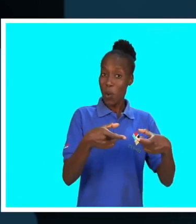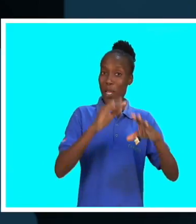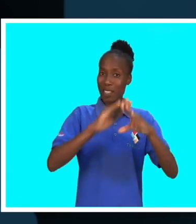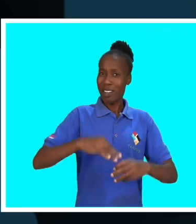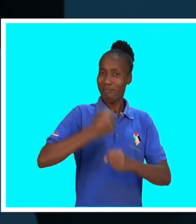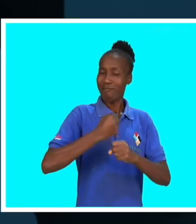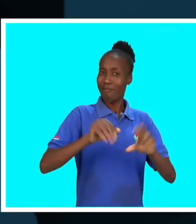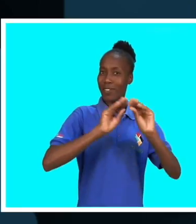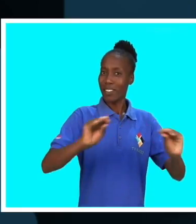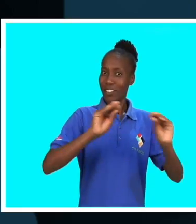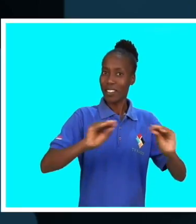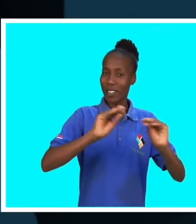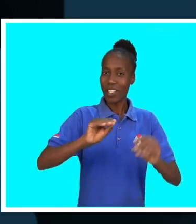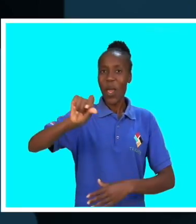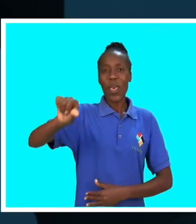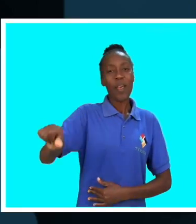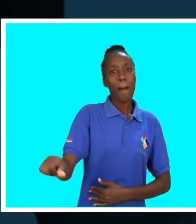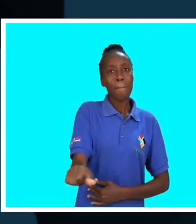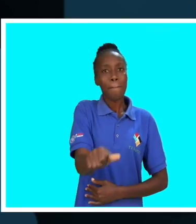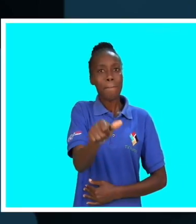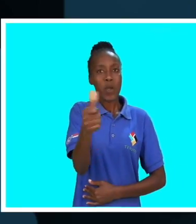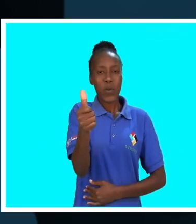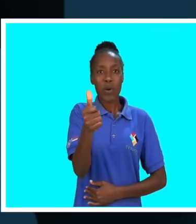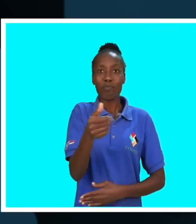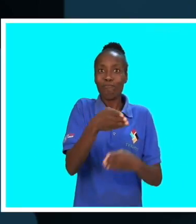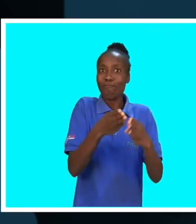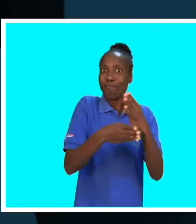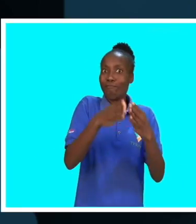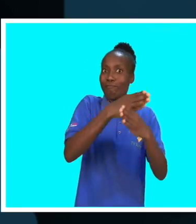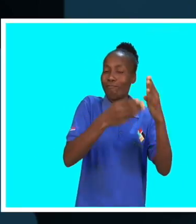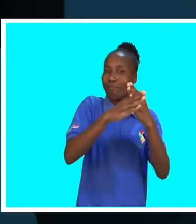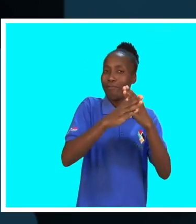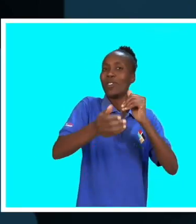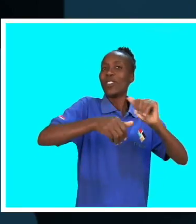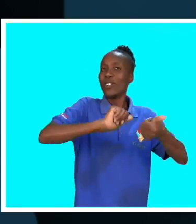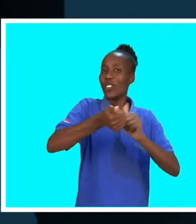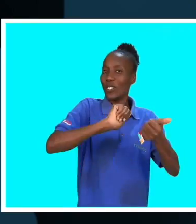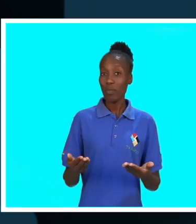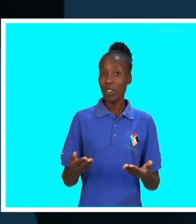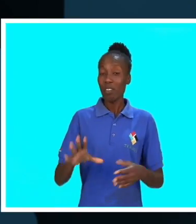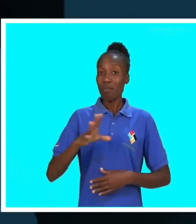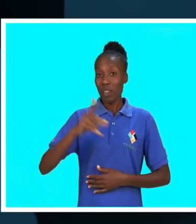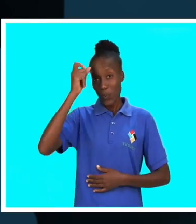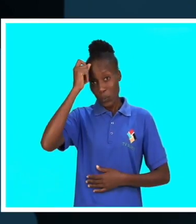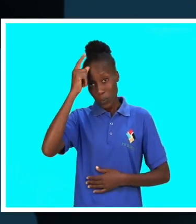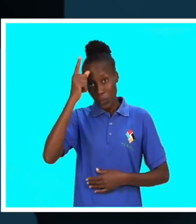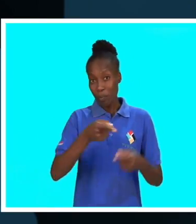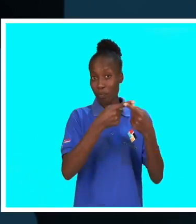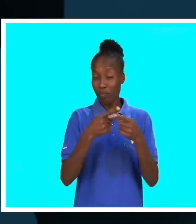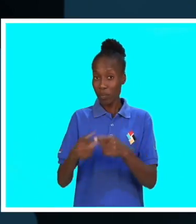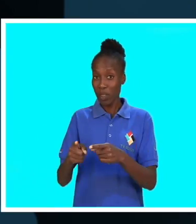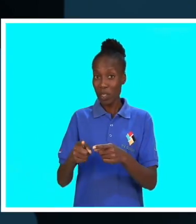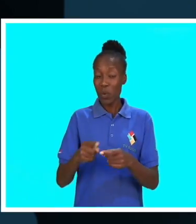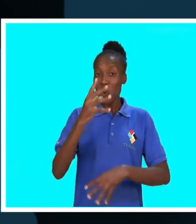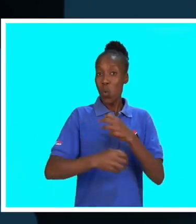trabalhado na formação e no melhoramento das infraestruturas desportivas. Para além das tradicionais